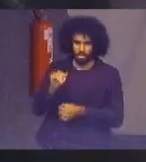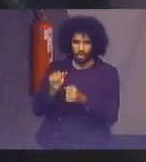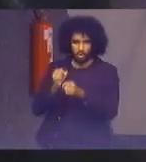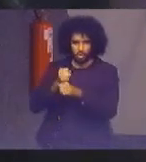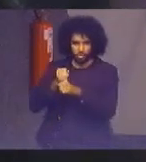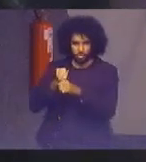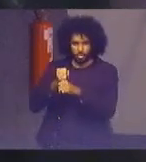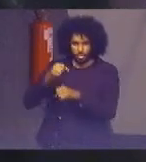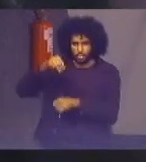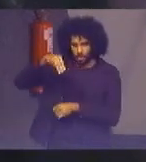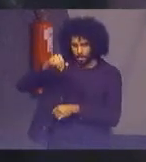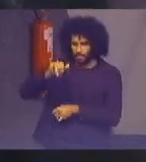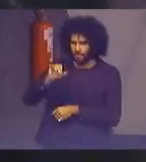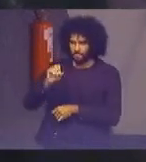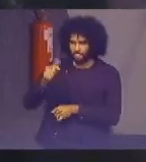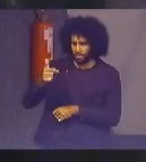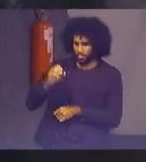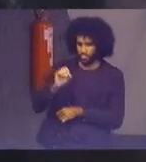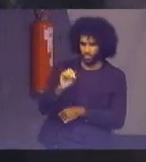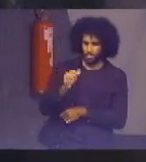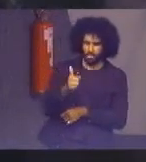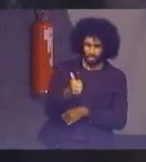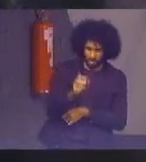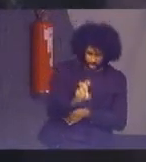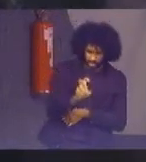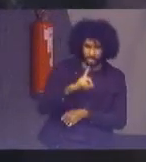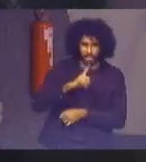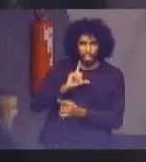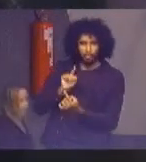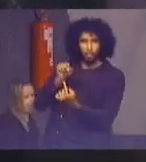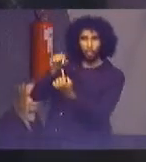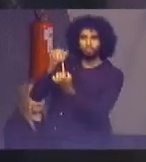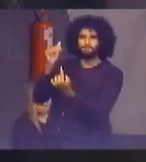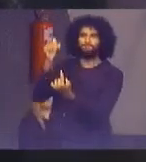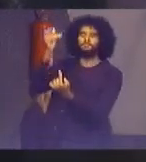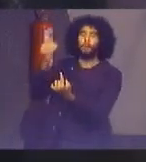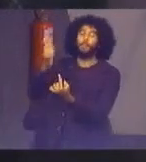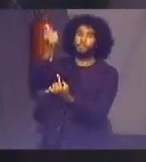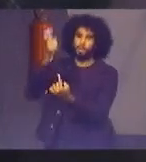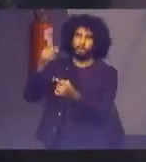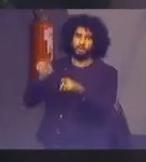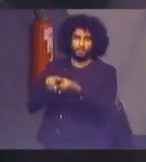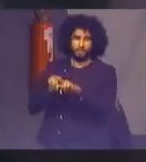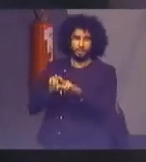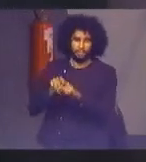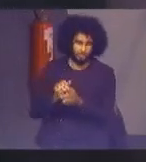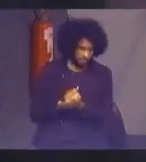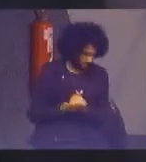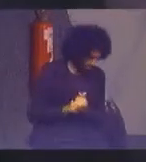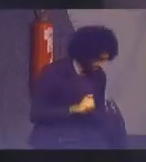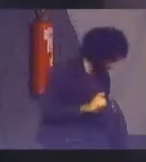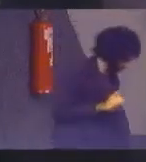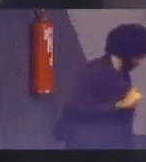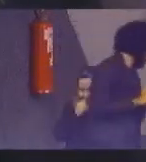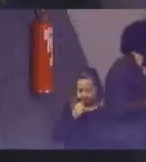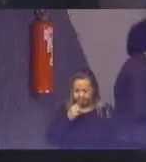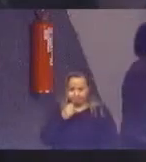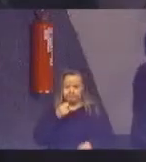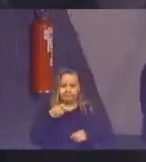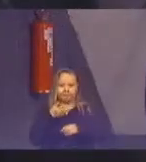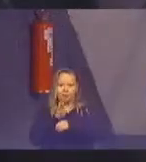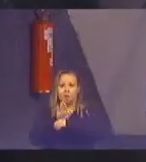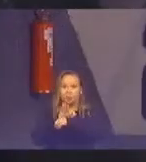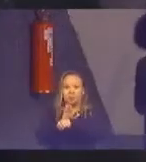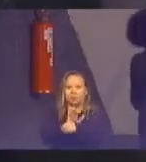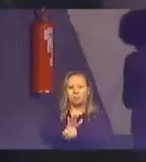2015, foi alcançado um novo patamar no que tange à responsabilidade socioambiental, corroborando o grau de